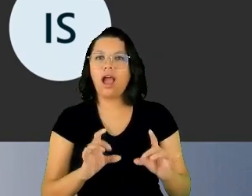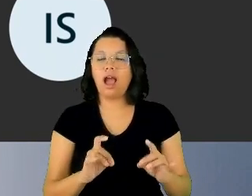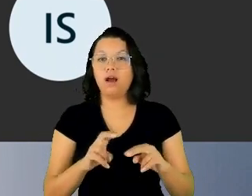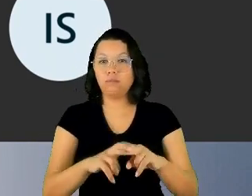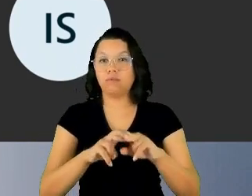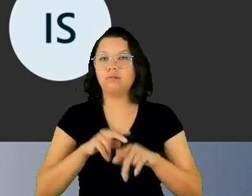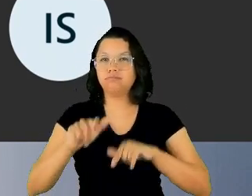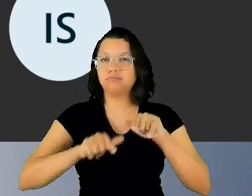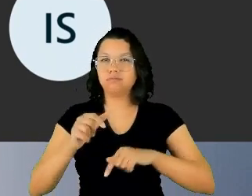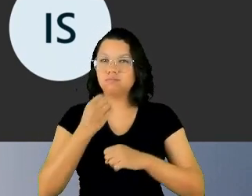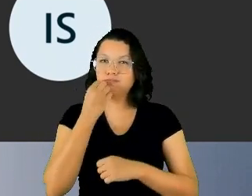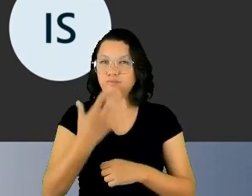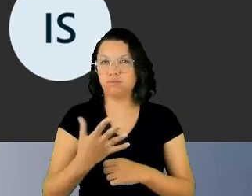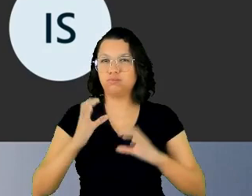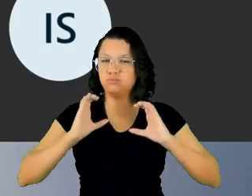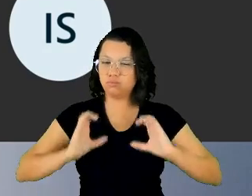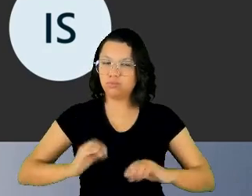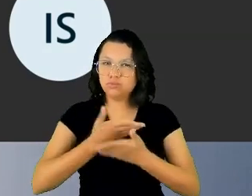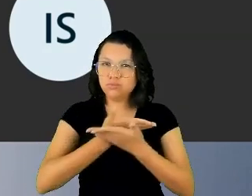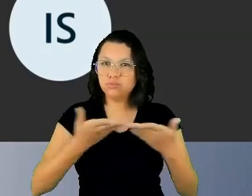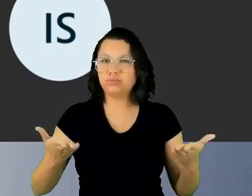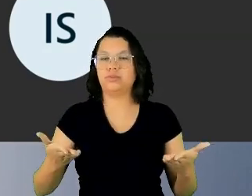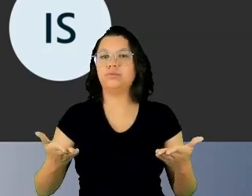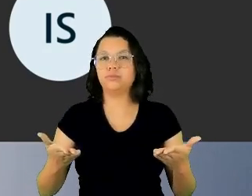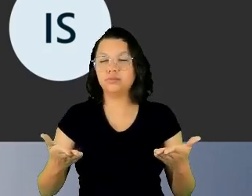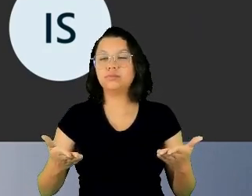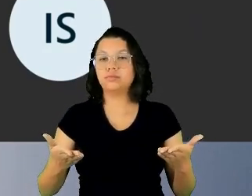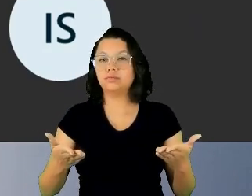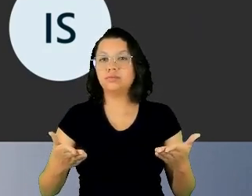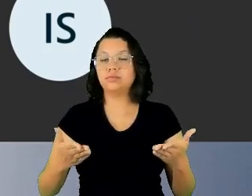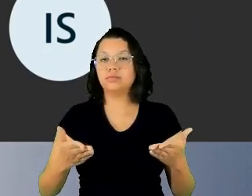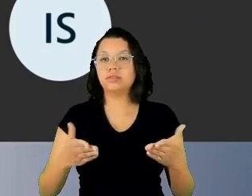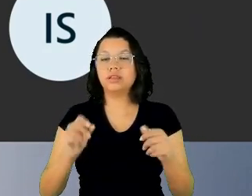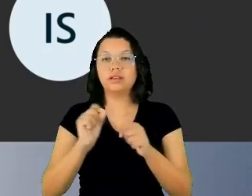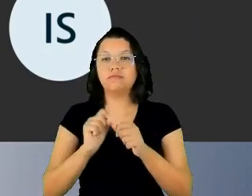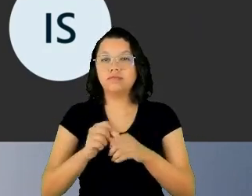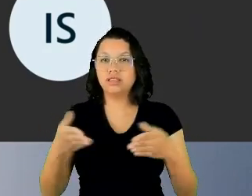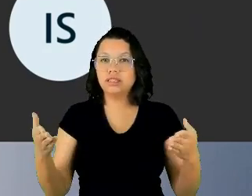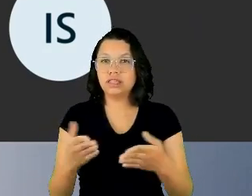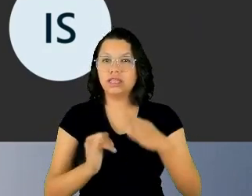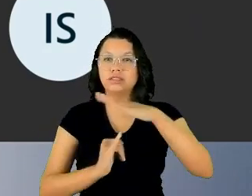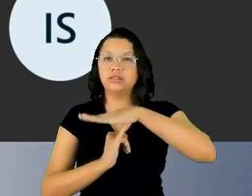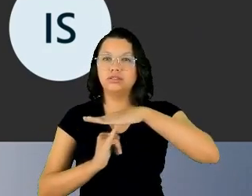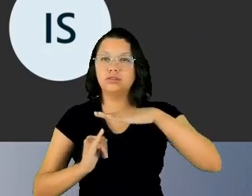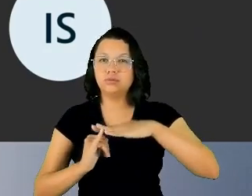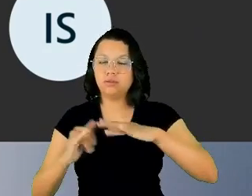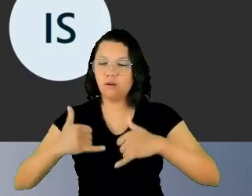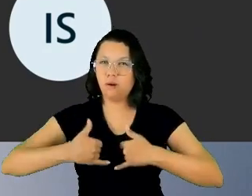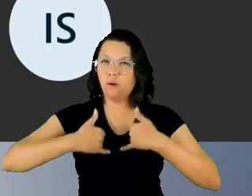e compõem essa instituição que tanto nos orgulha.